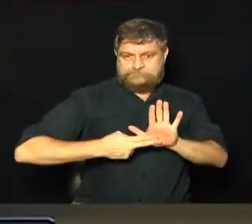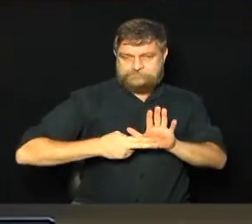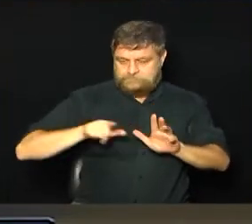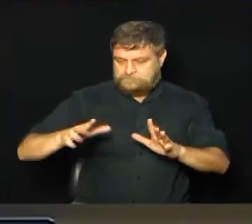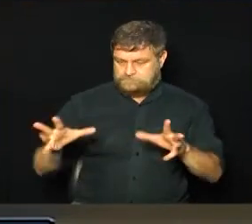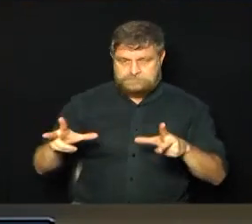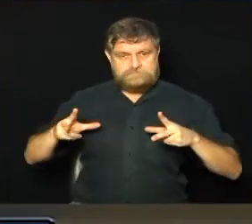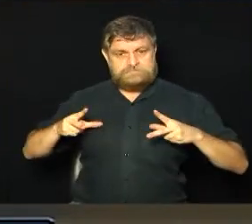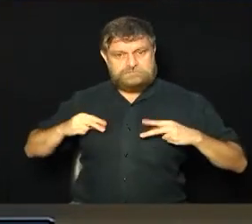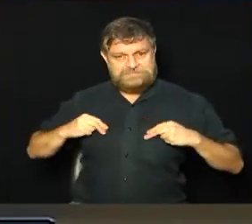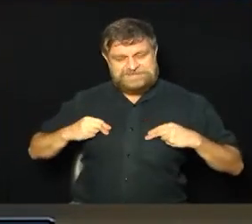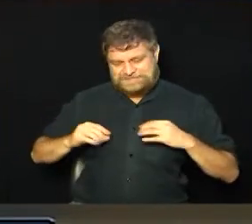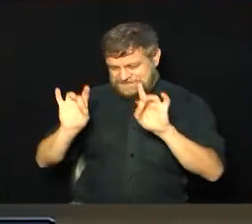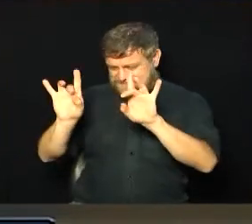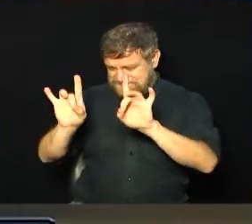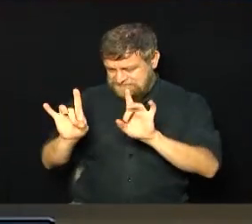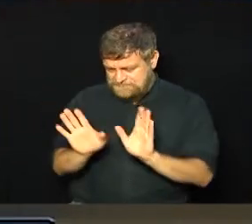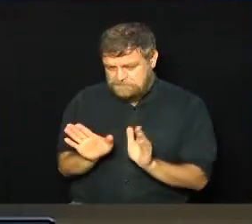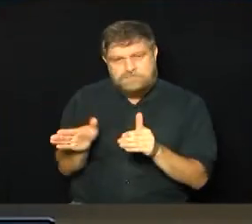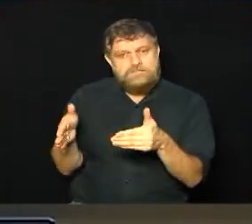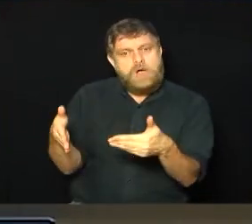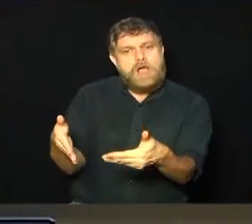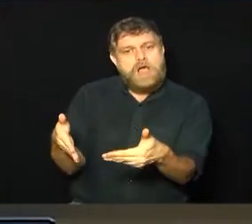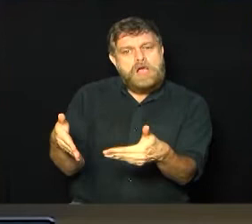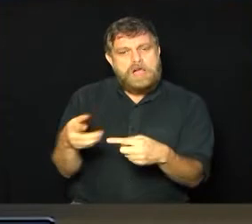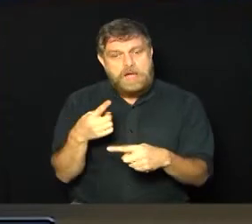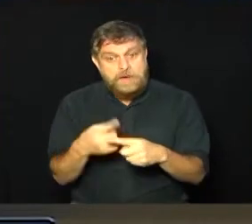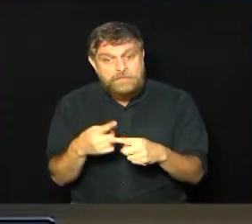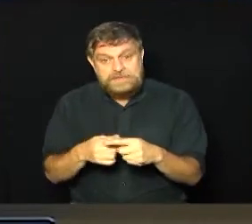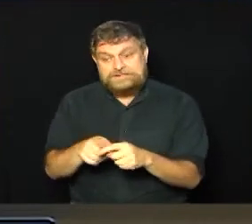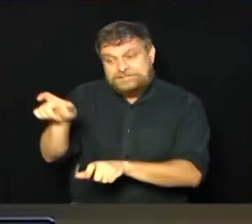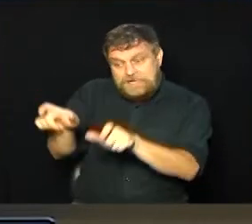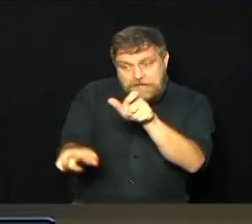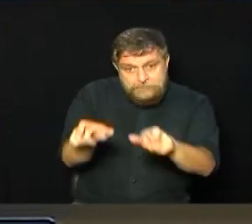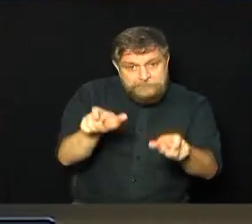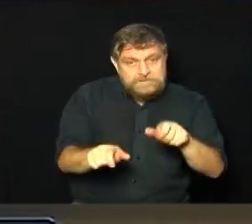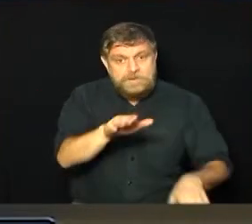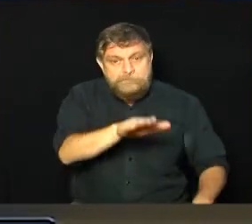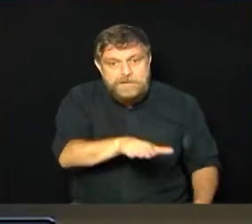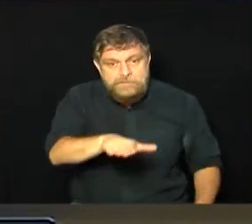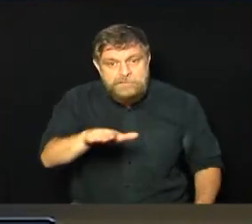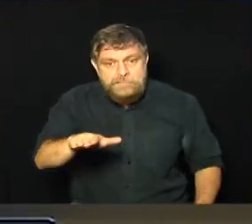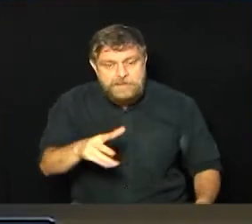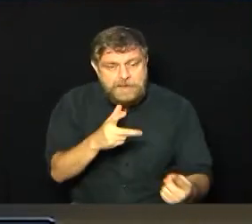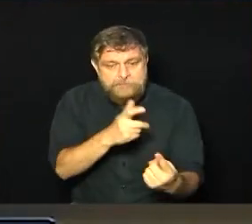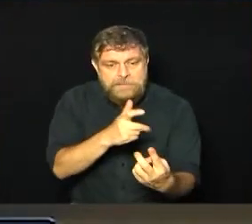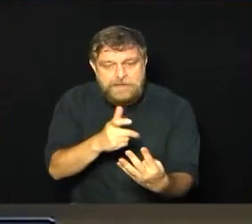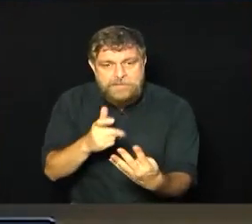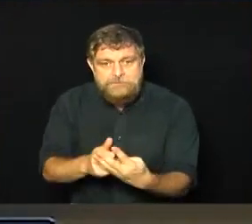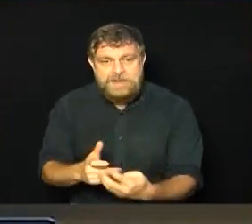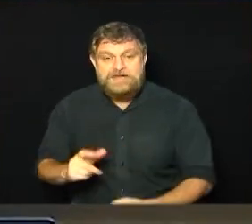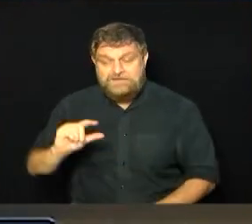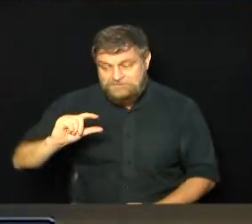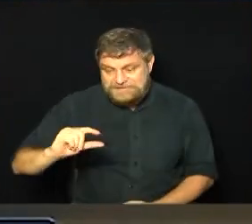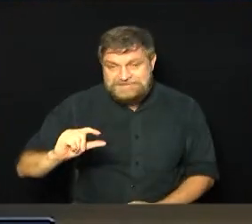ênfase especial, até porque esse público precisa ser atendido com uma vacina específica, e